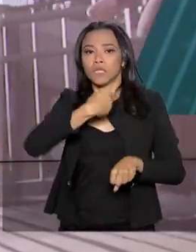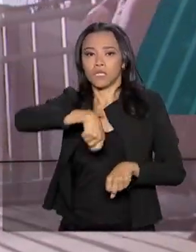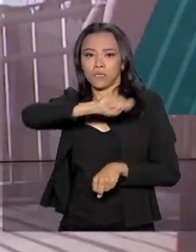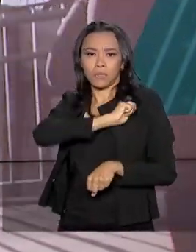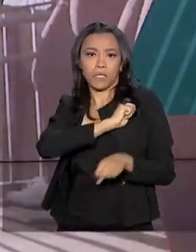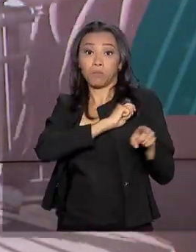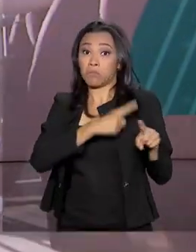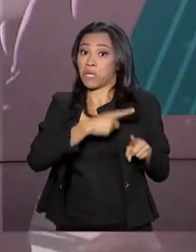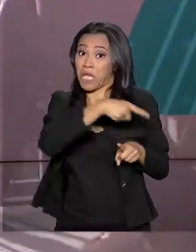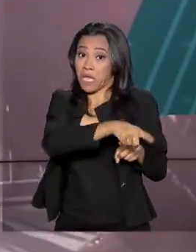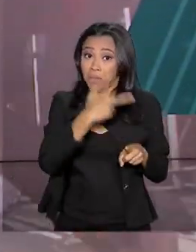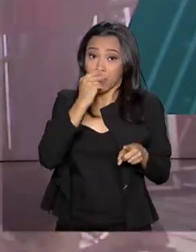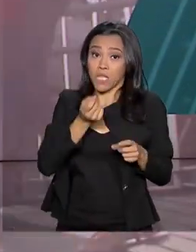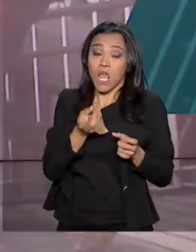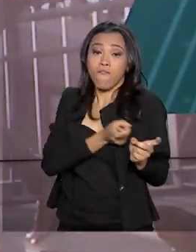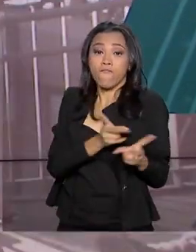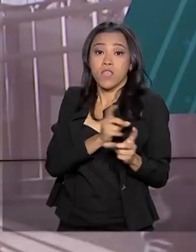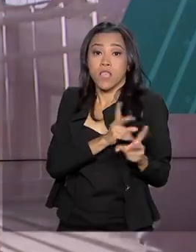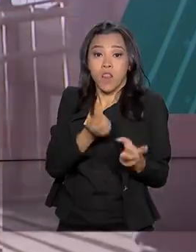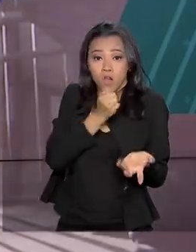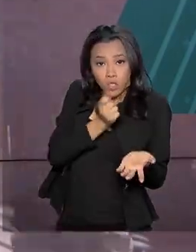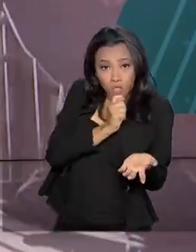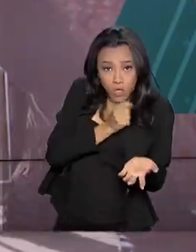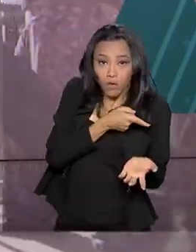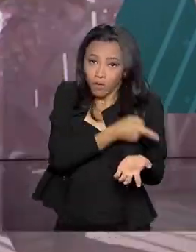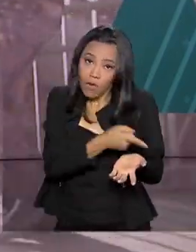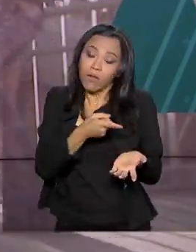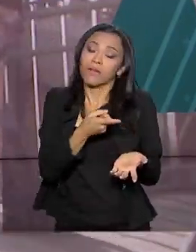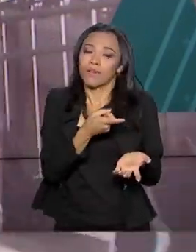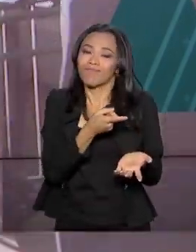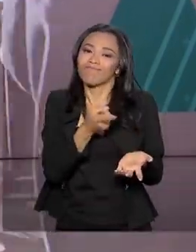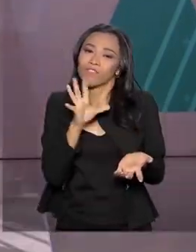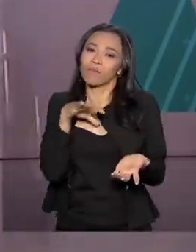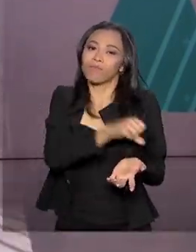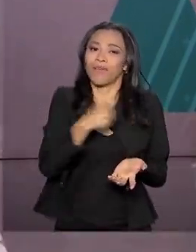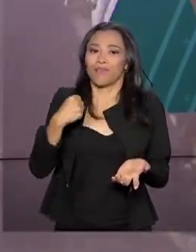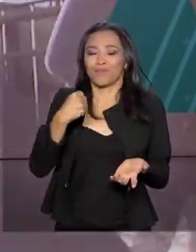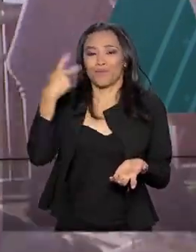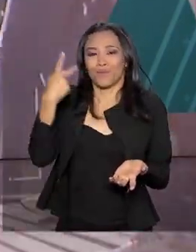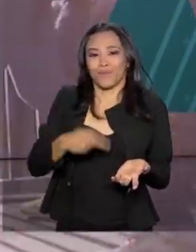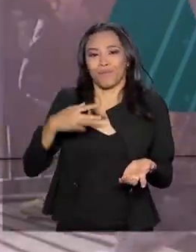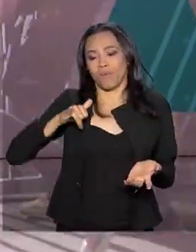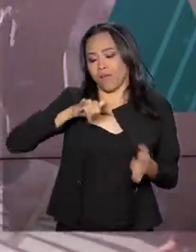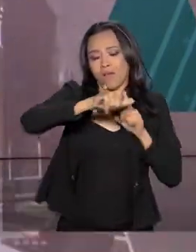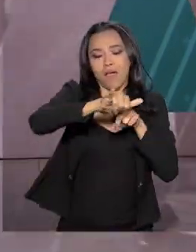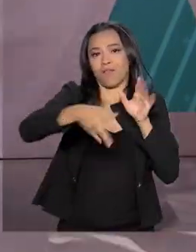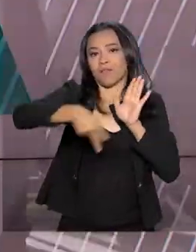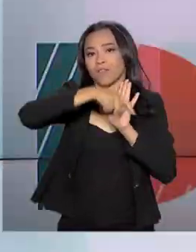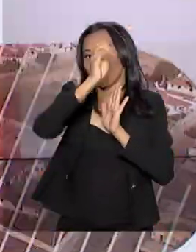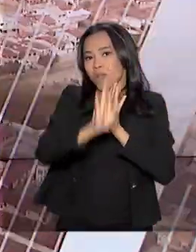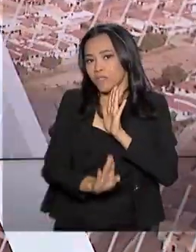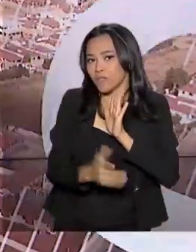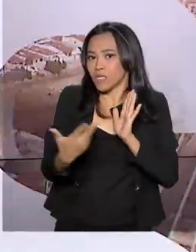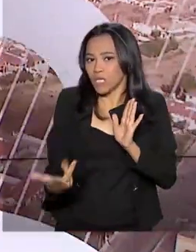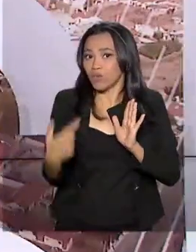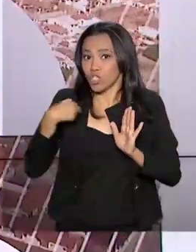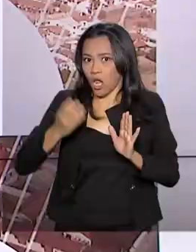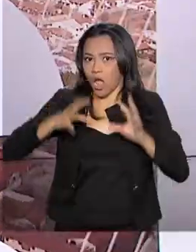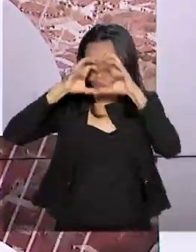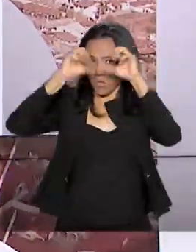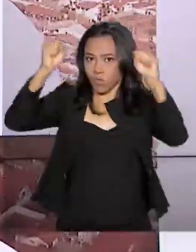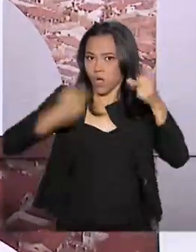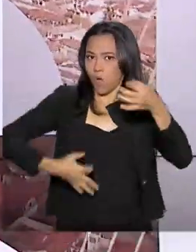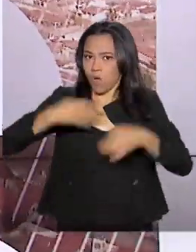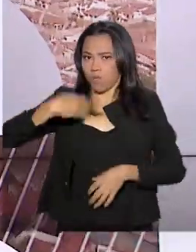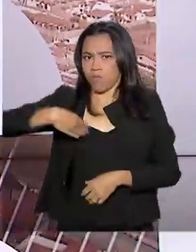suposto envolvimento no transporte de entorpecentes em uma aeronave militar. O inquérito penal militar já corre sob